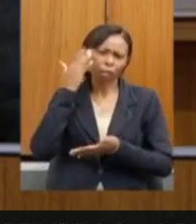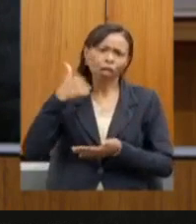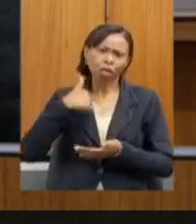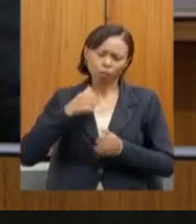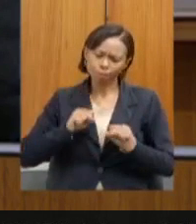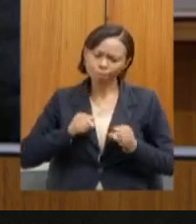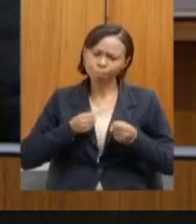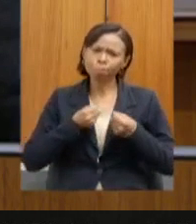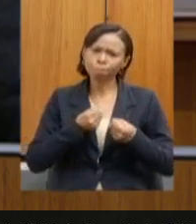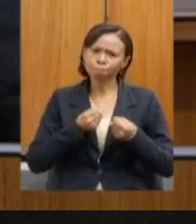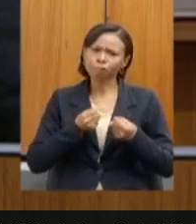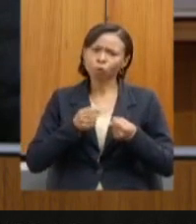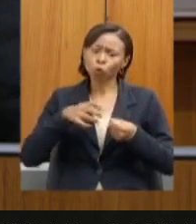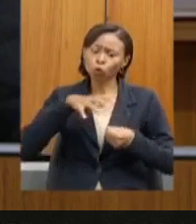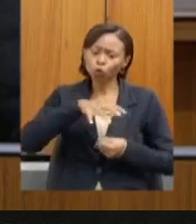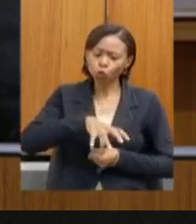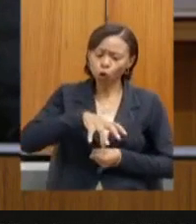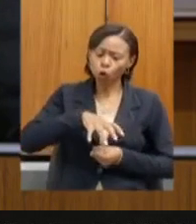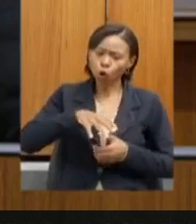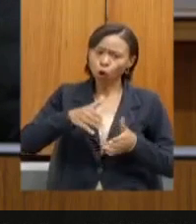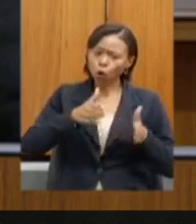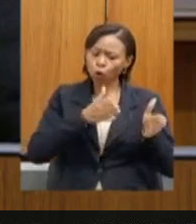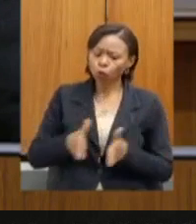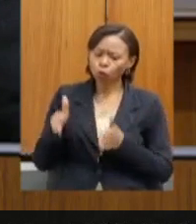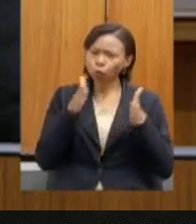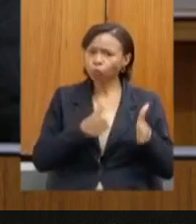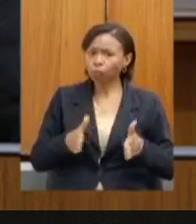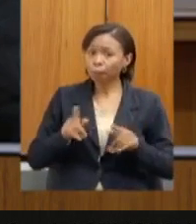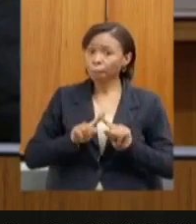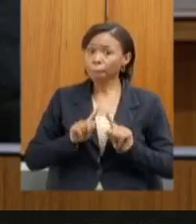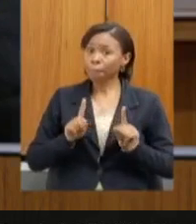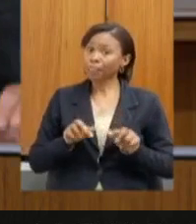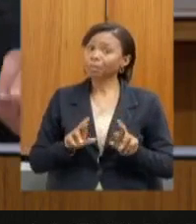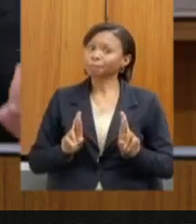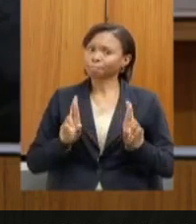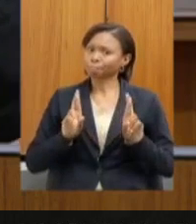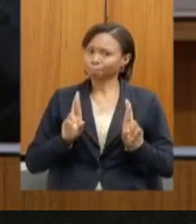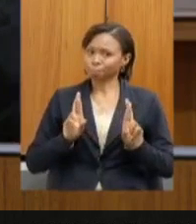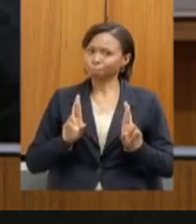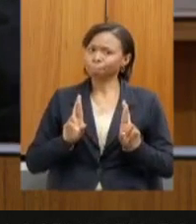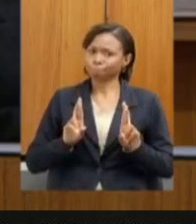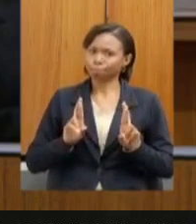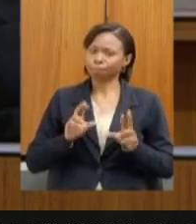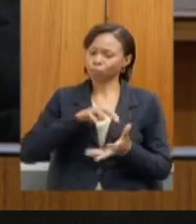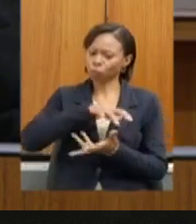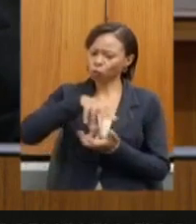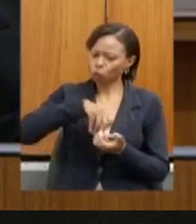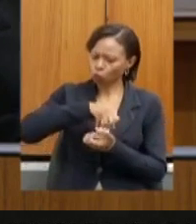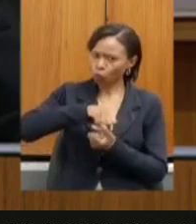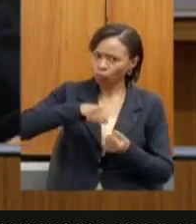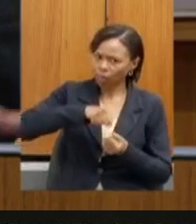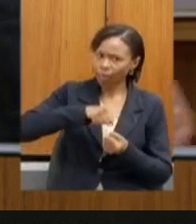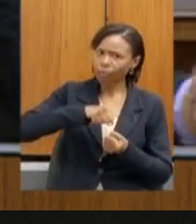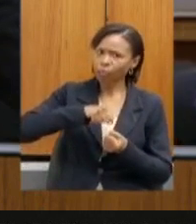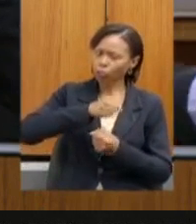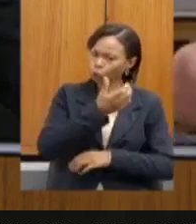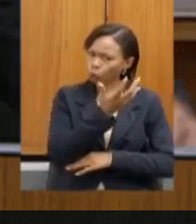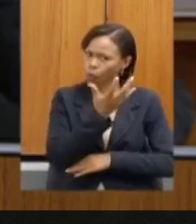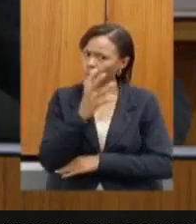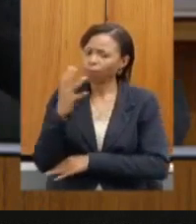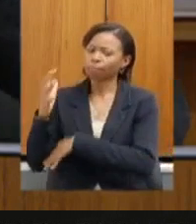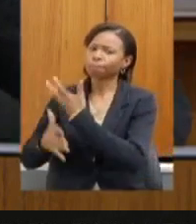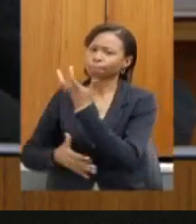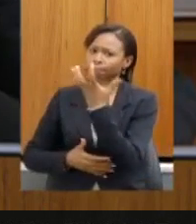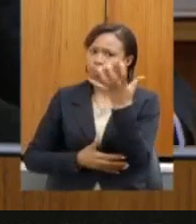do setor produtivo, mas um setor produtivo com responsabilidade na sustentabilidade do meio ambiente. Um trabalho